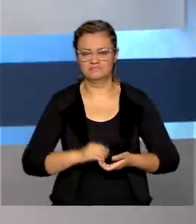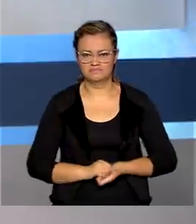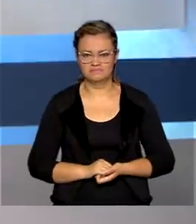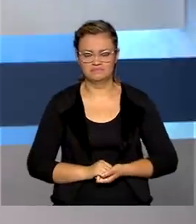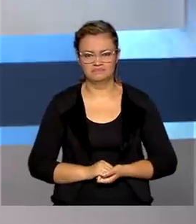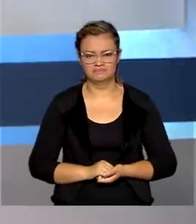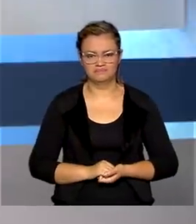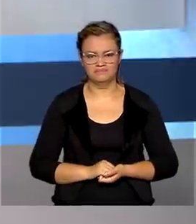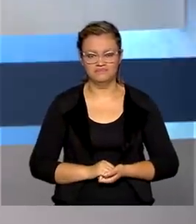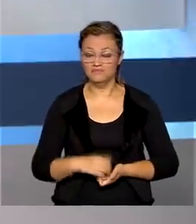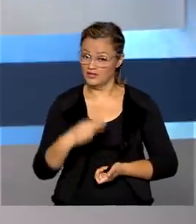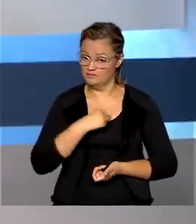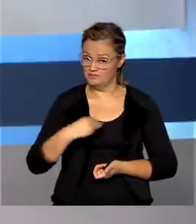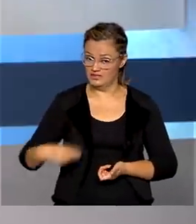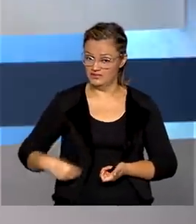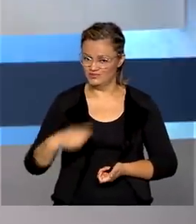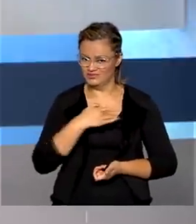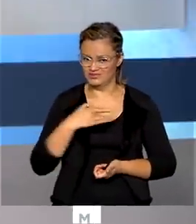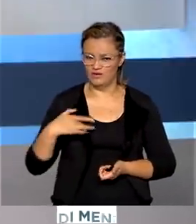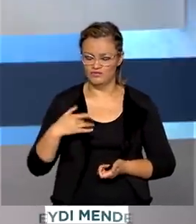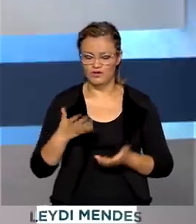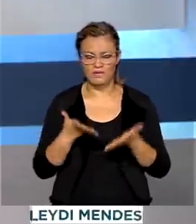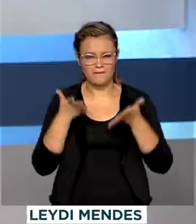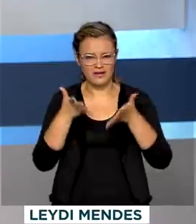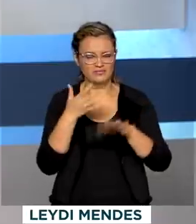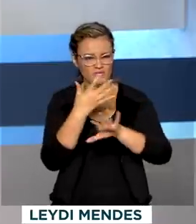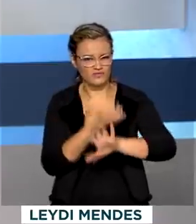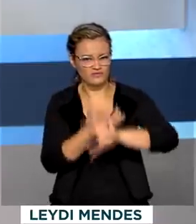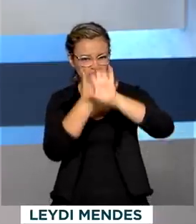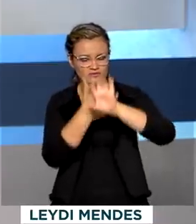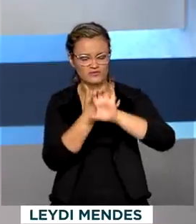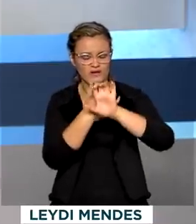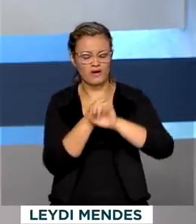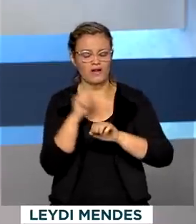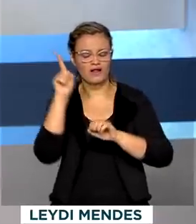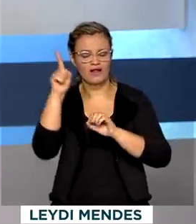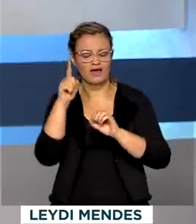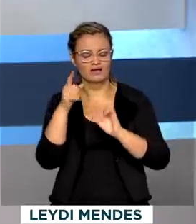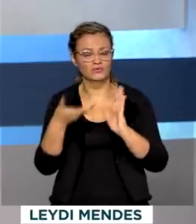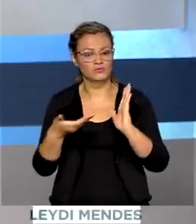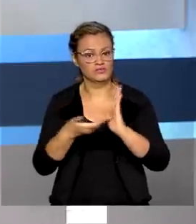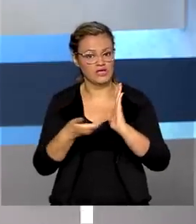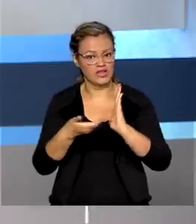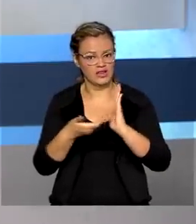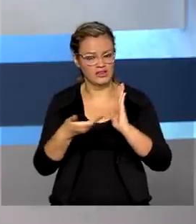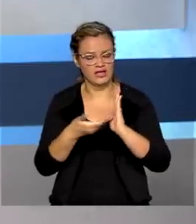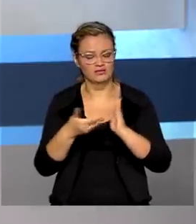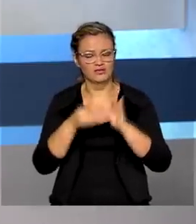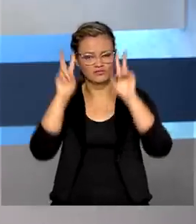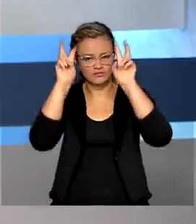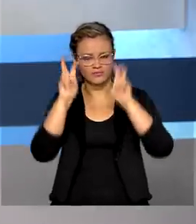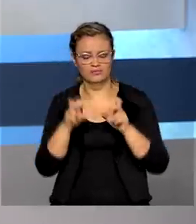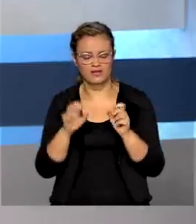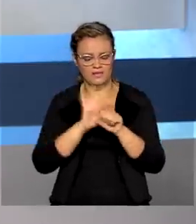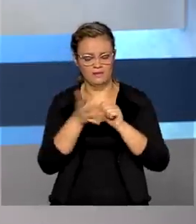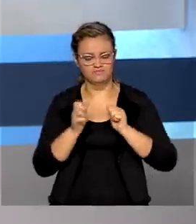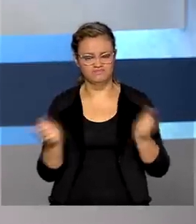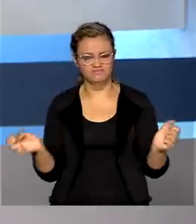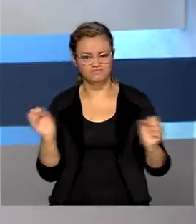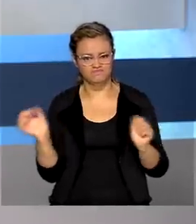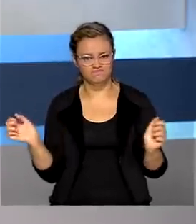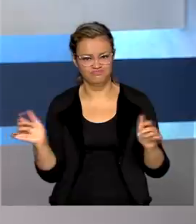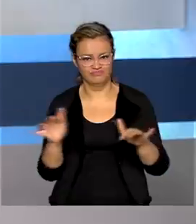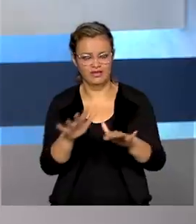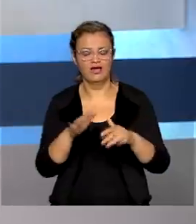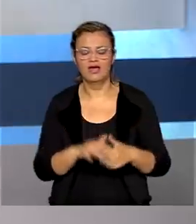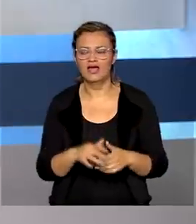E o ministro da Saúde participou de uma sessão virtual no Senado sobre o combate à pandemia. Além de falar sobre a inclusão de novos